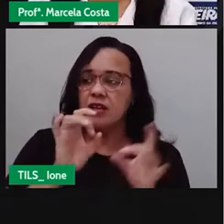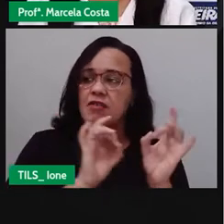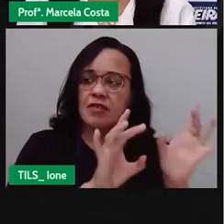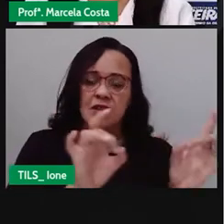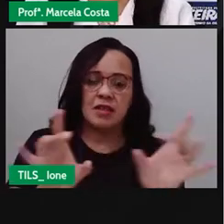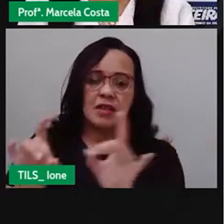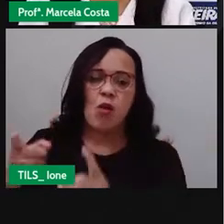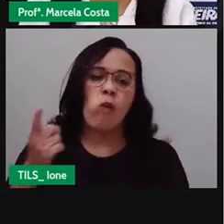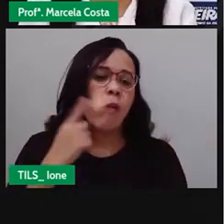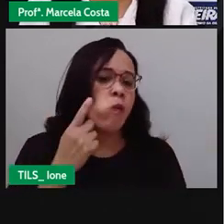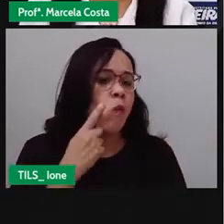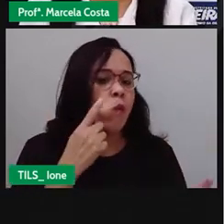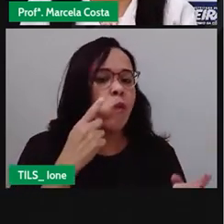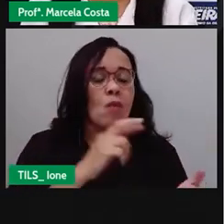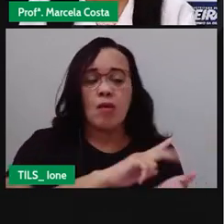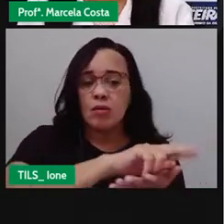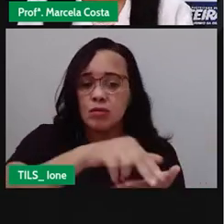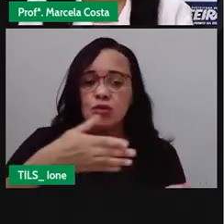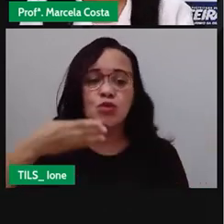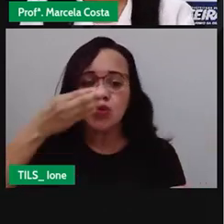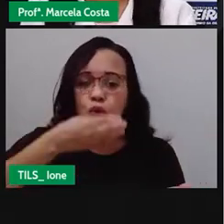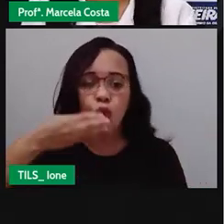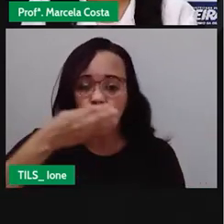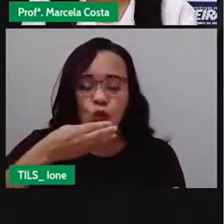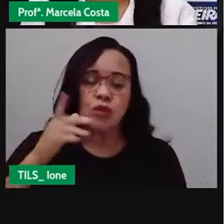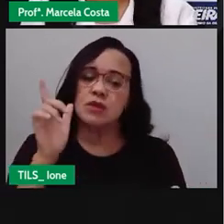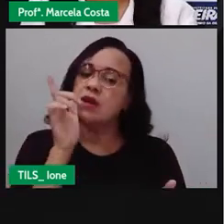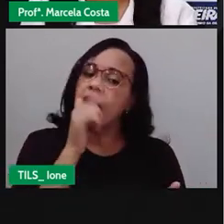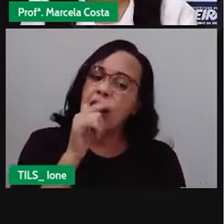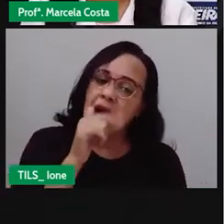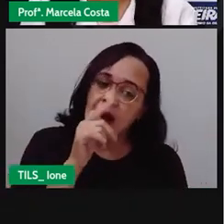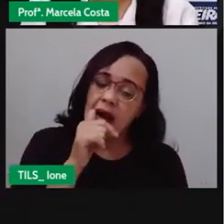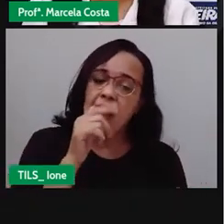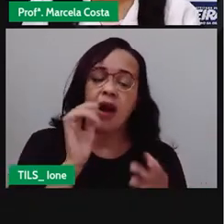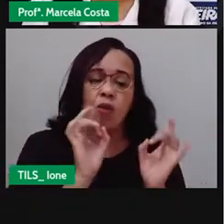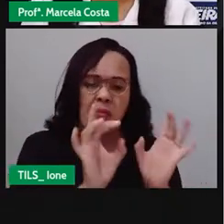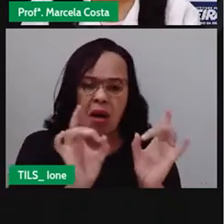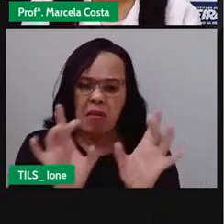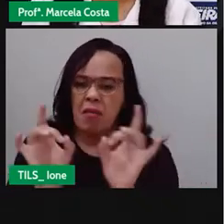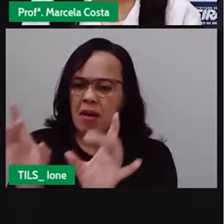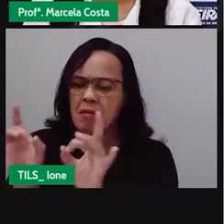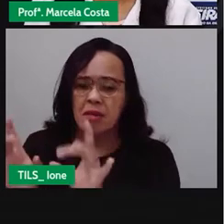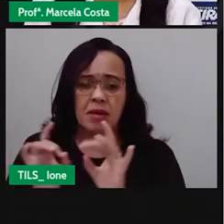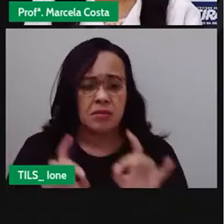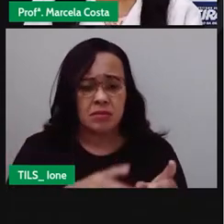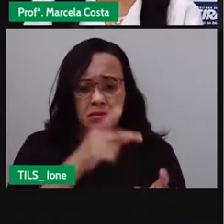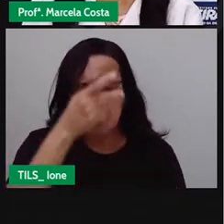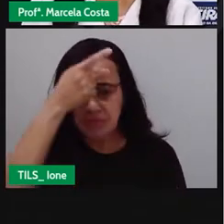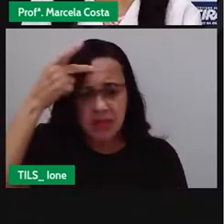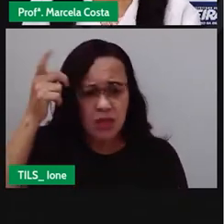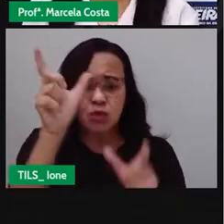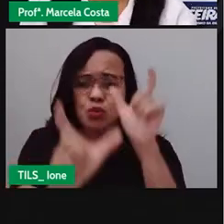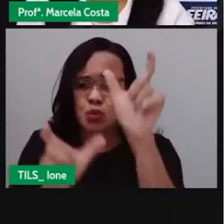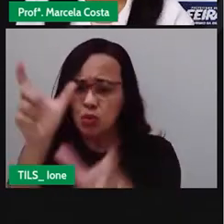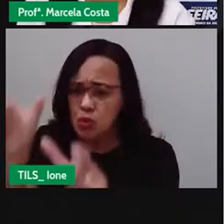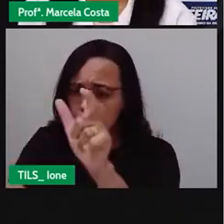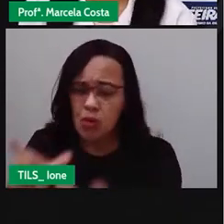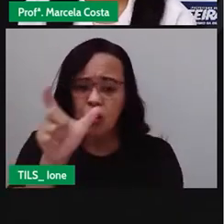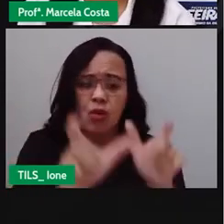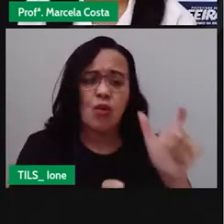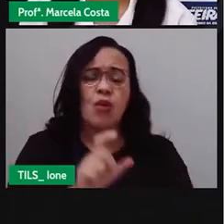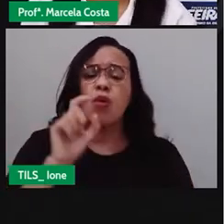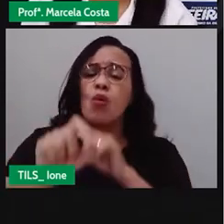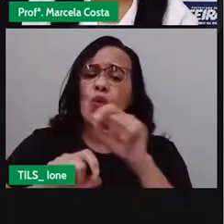água, por exemplo. Todas essas pessoas acabam sendo